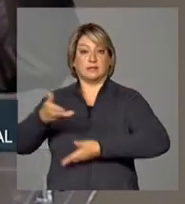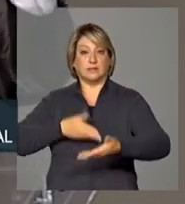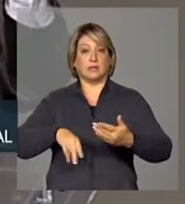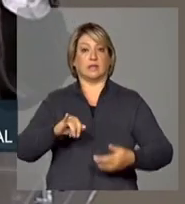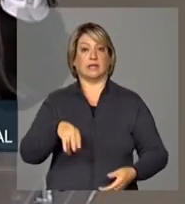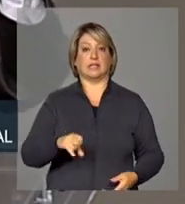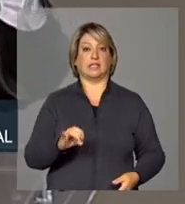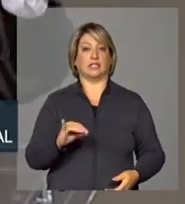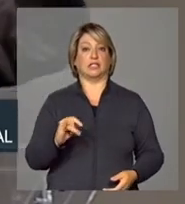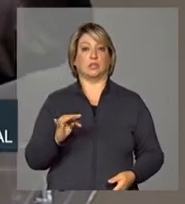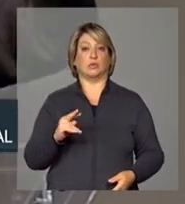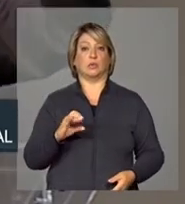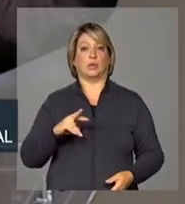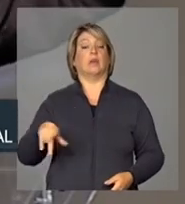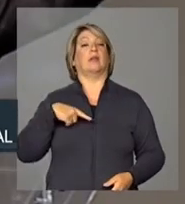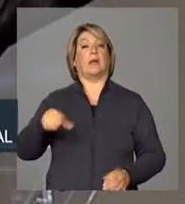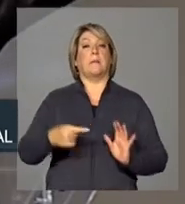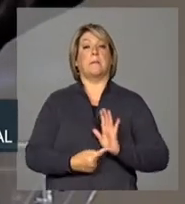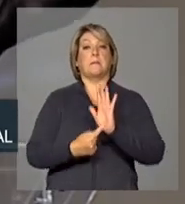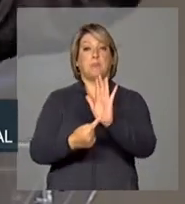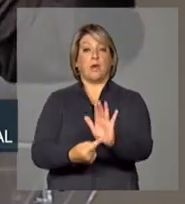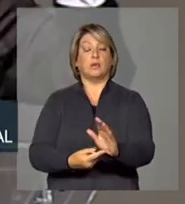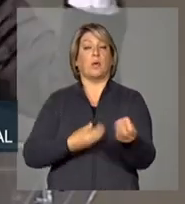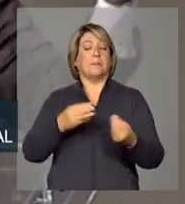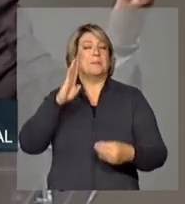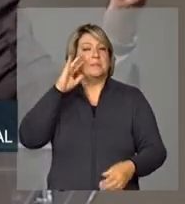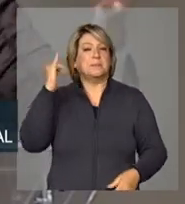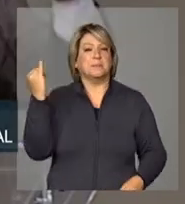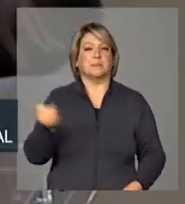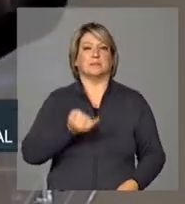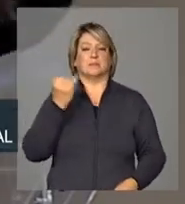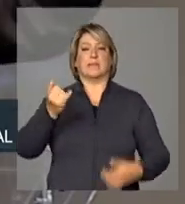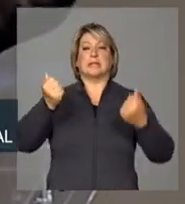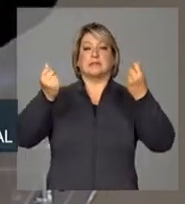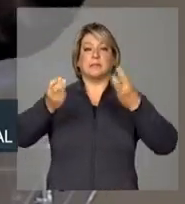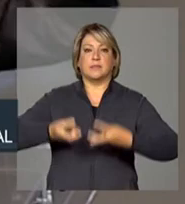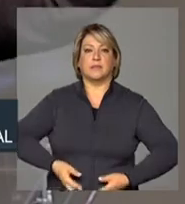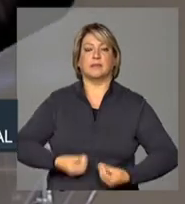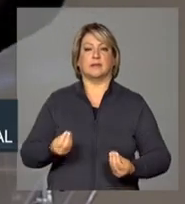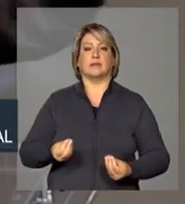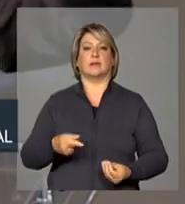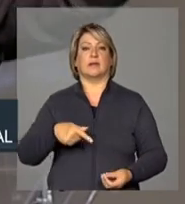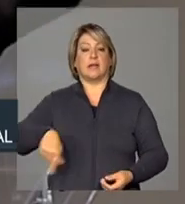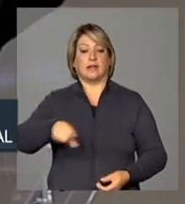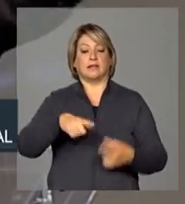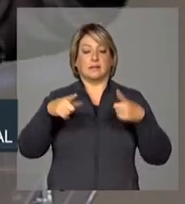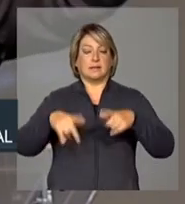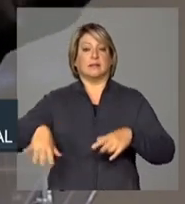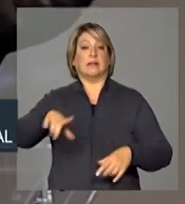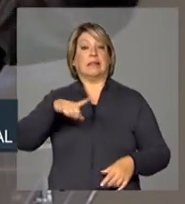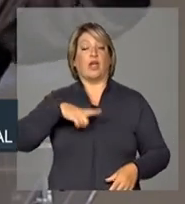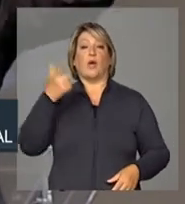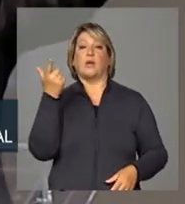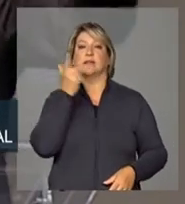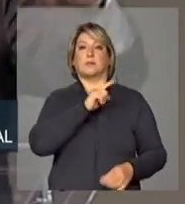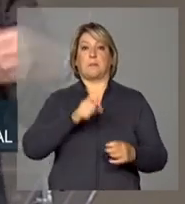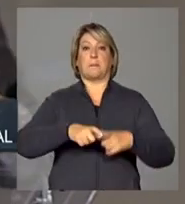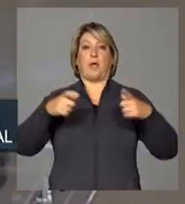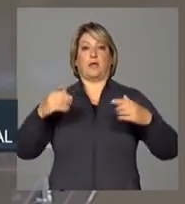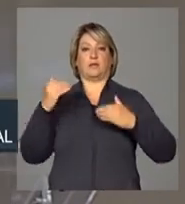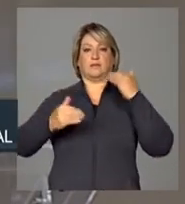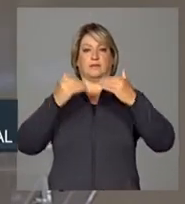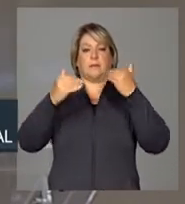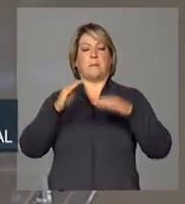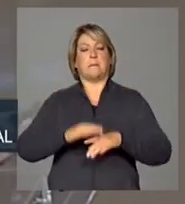aparecem como elementos decisivos para a explicação daqueles espaços que têm conseguido um maior desenvolvimento, uma maior